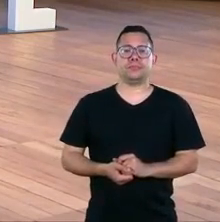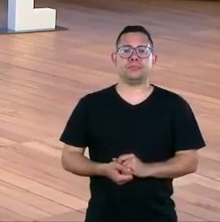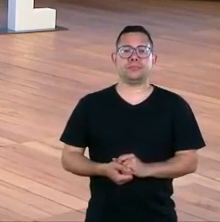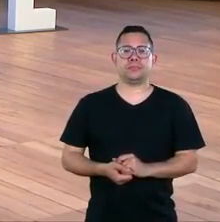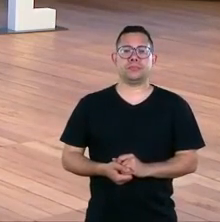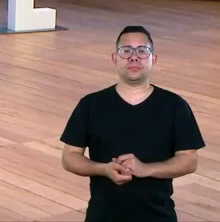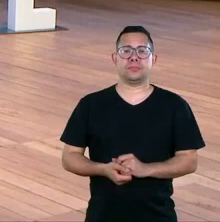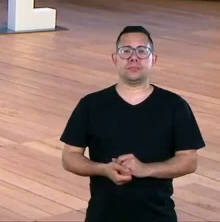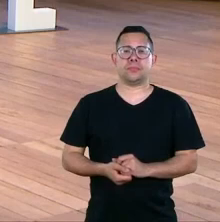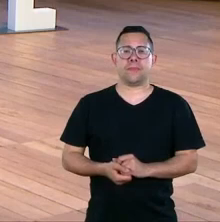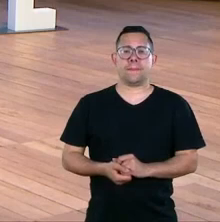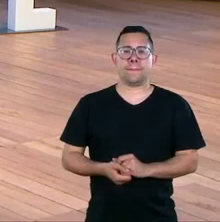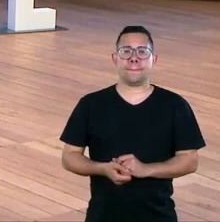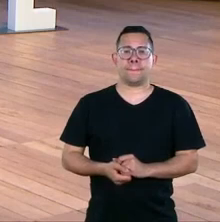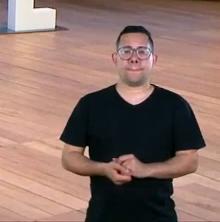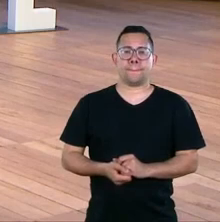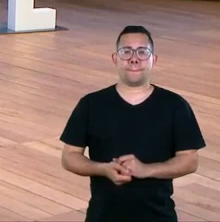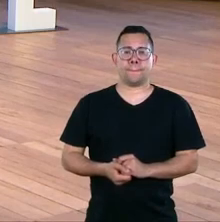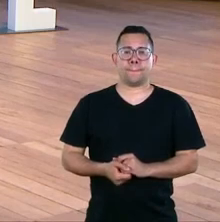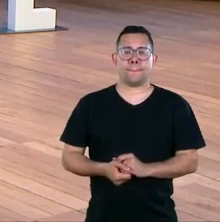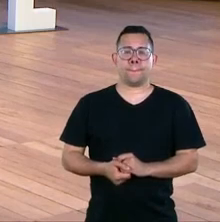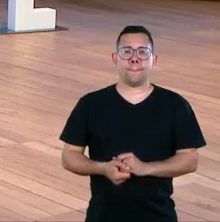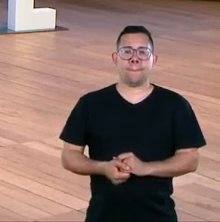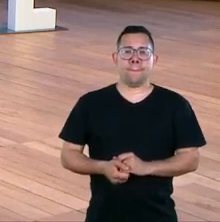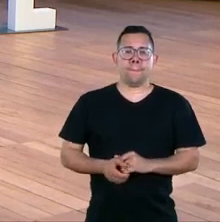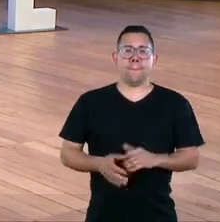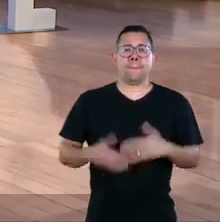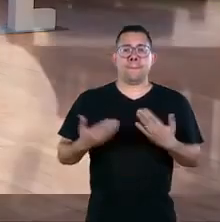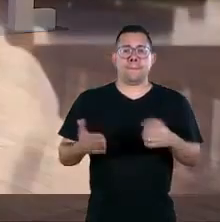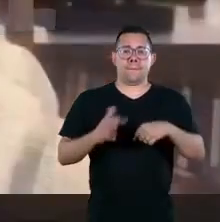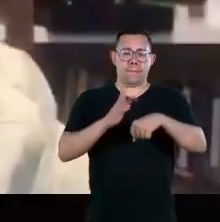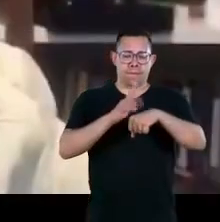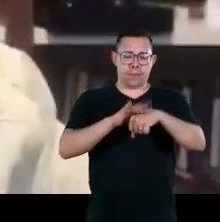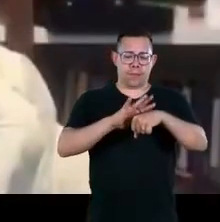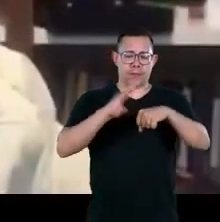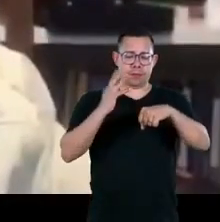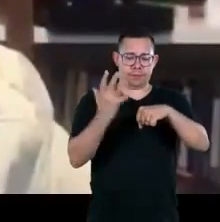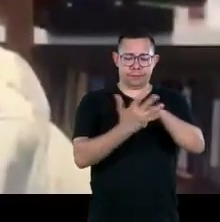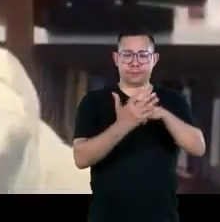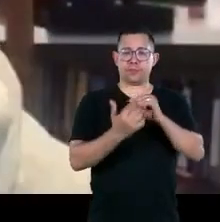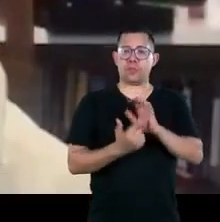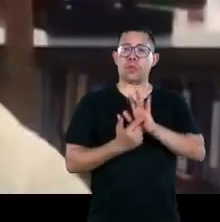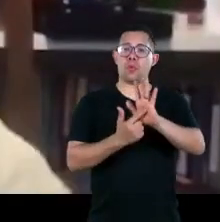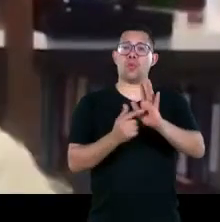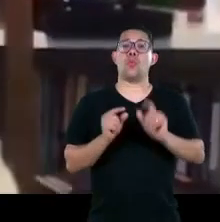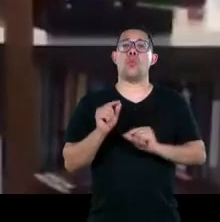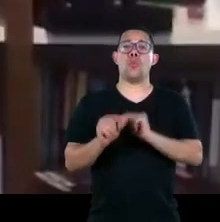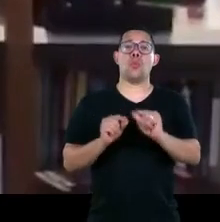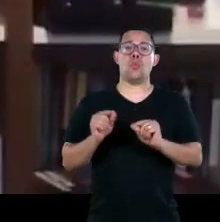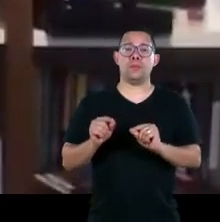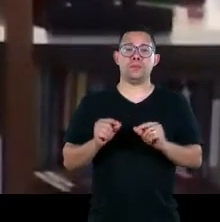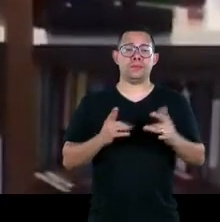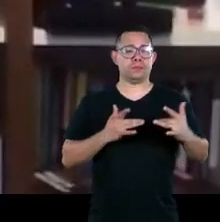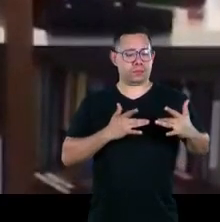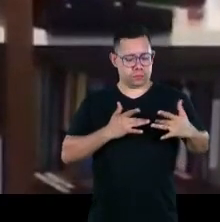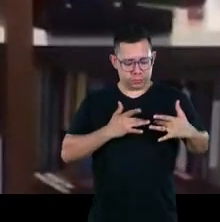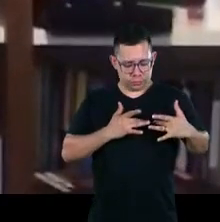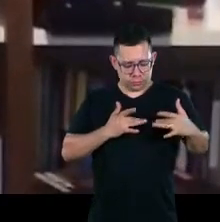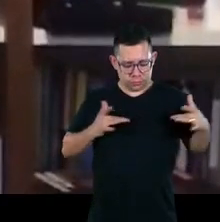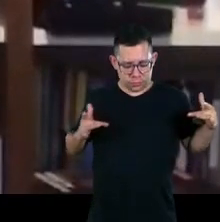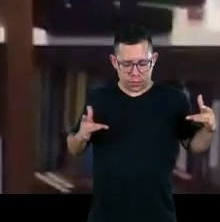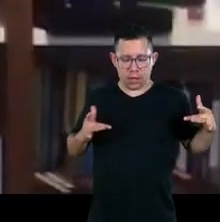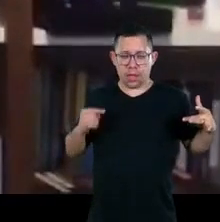forçou as pessoas a perceberem que a solidariedade é importante exatamente com certeza eu quero que